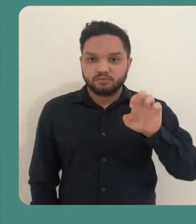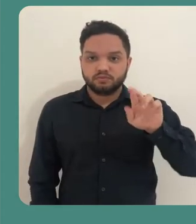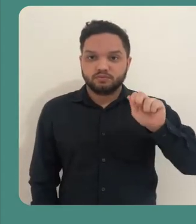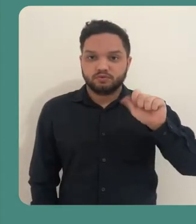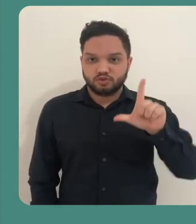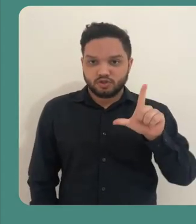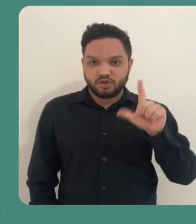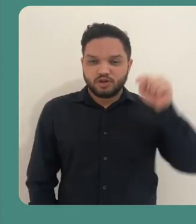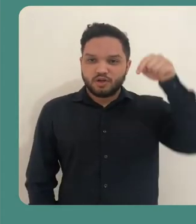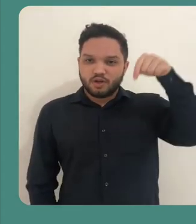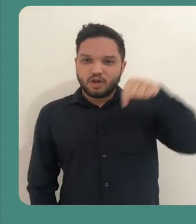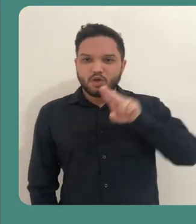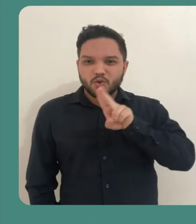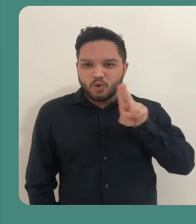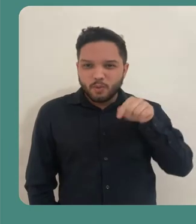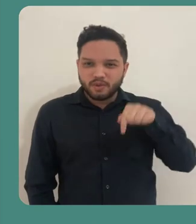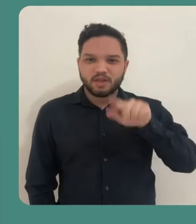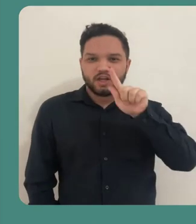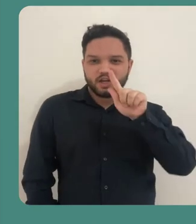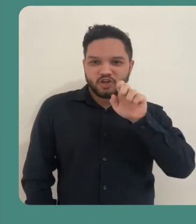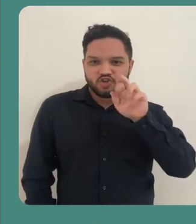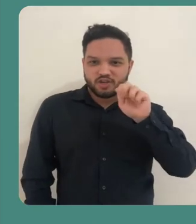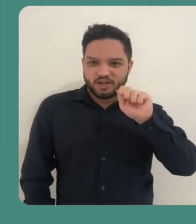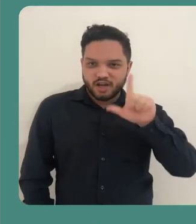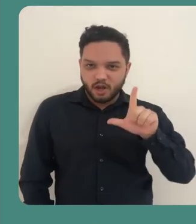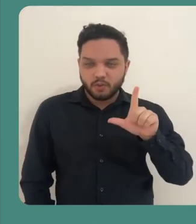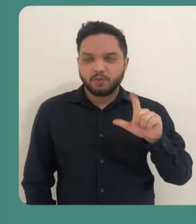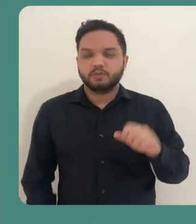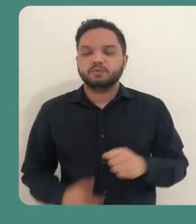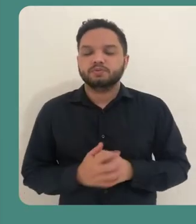geral, embaixo do nome do seu time.